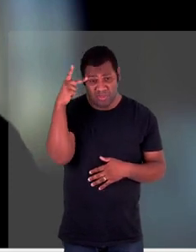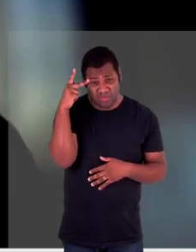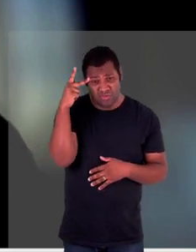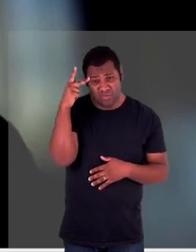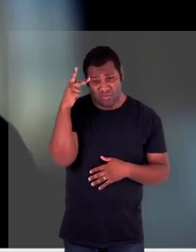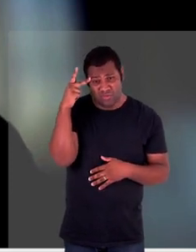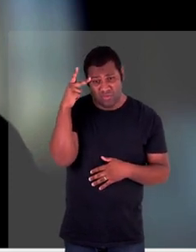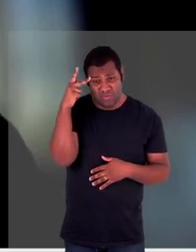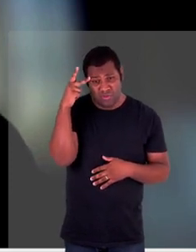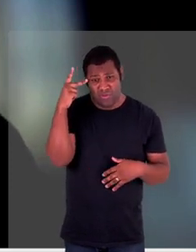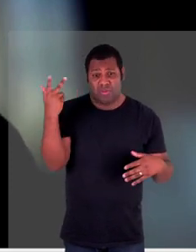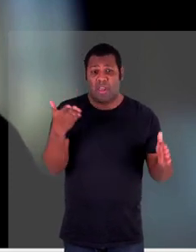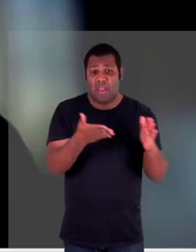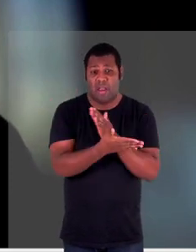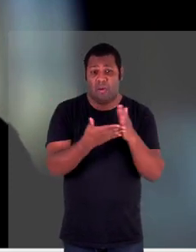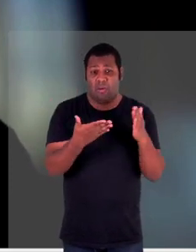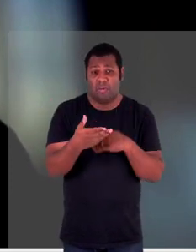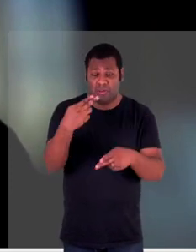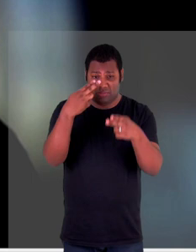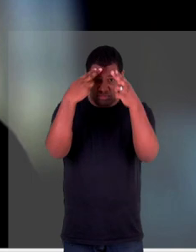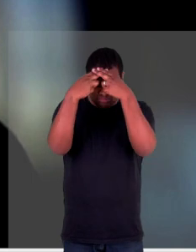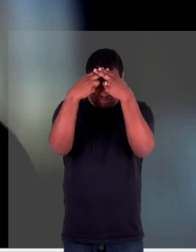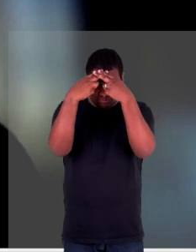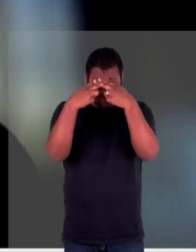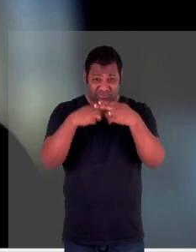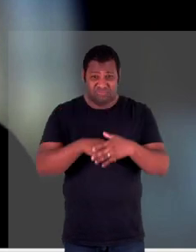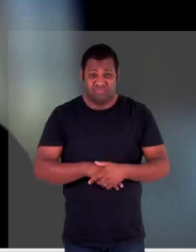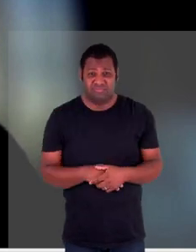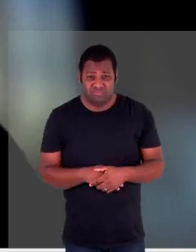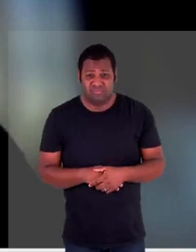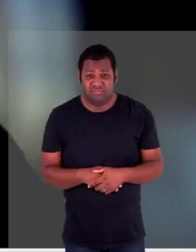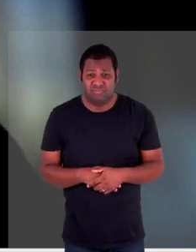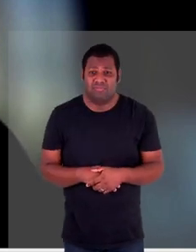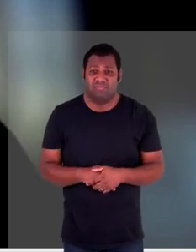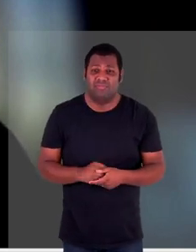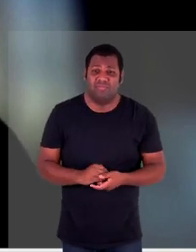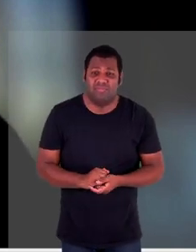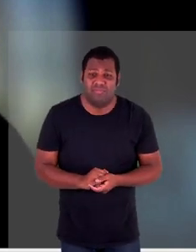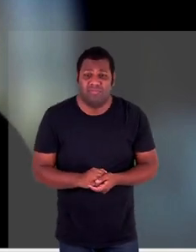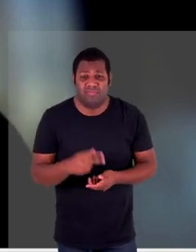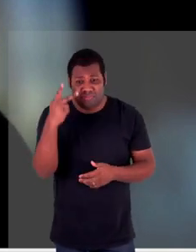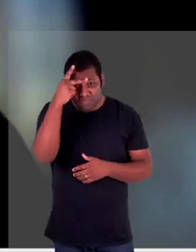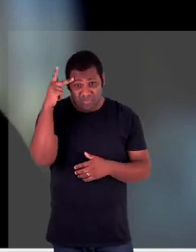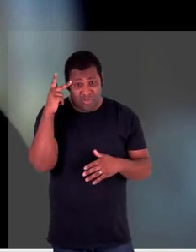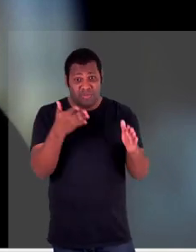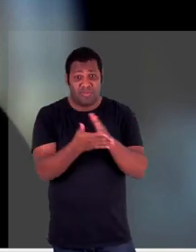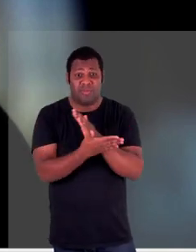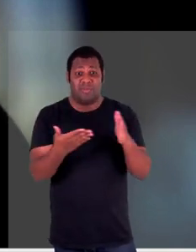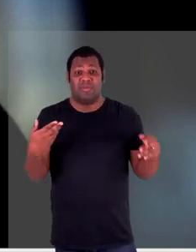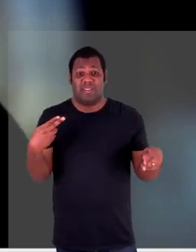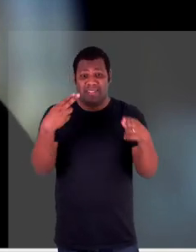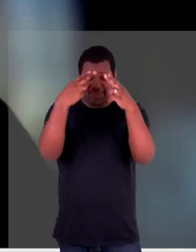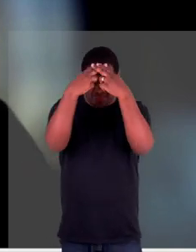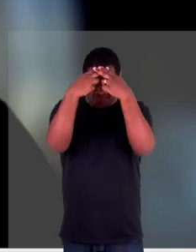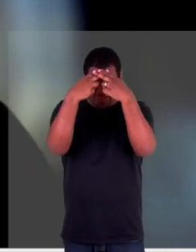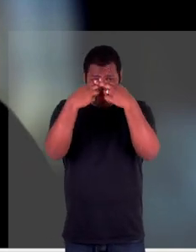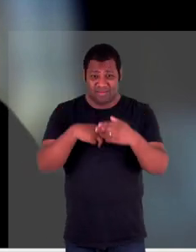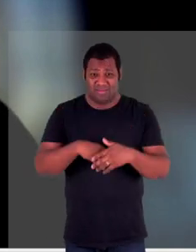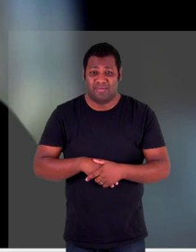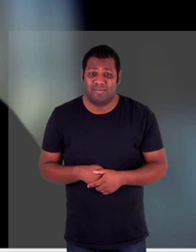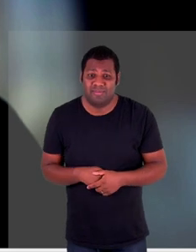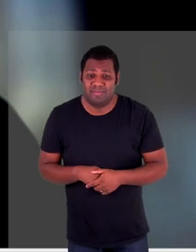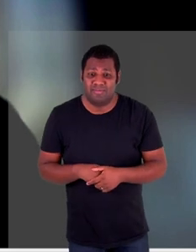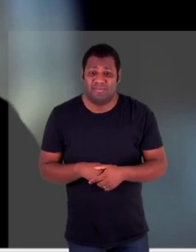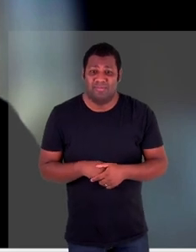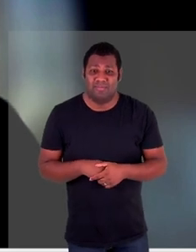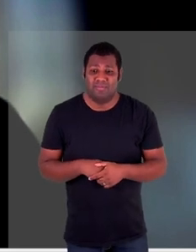ao trauma de fazer esse inimigo ou de ter que fazer alguma atividade que eles não fariam no dia a